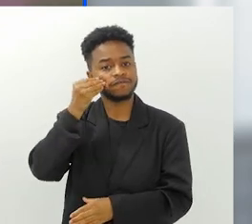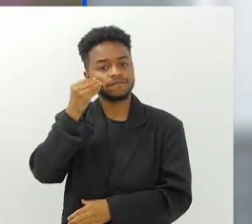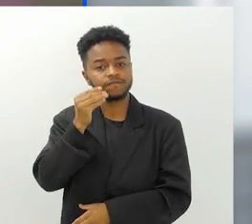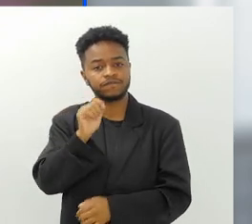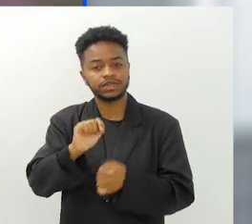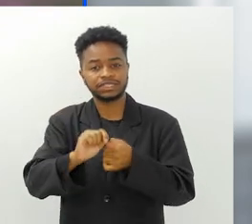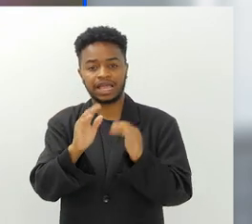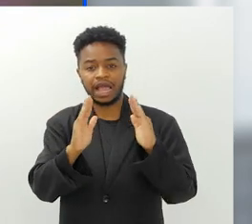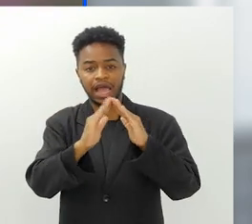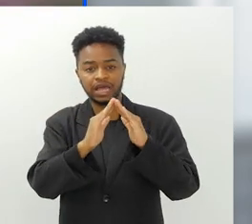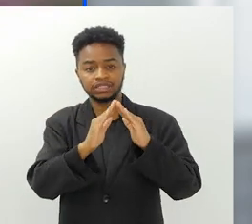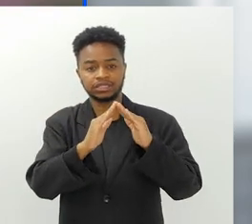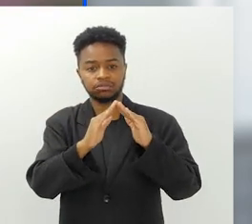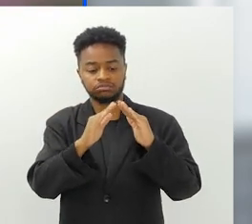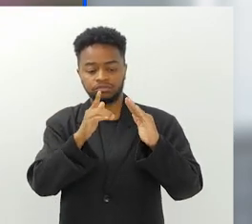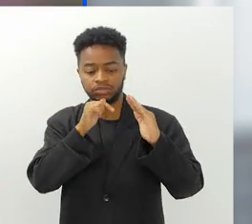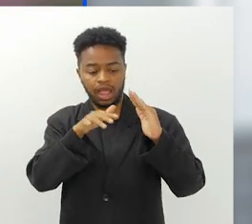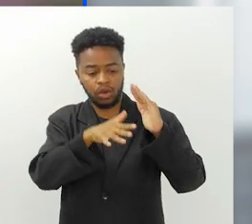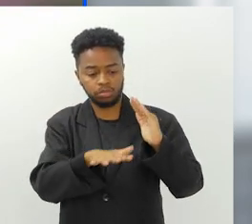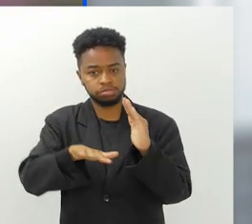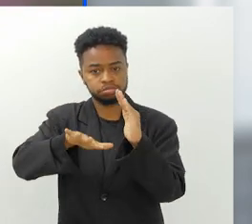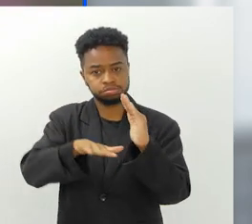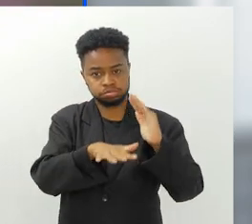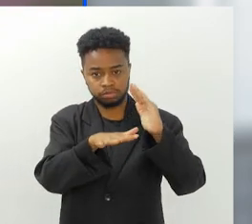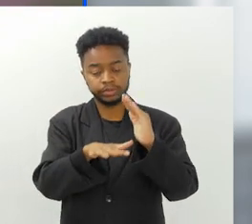PET para você fazer casas flutuantes.